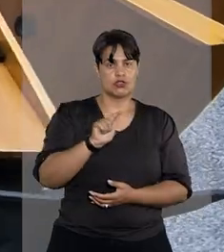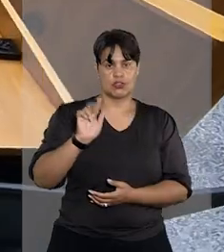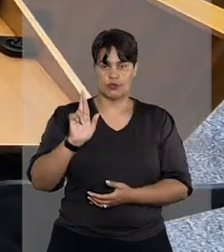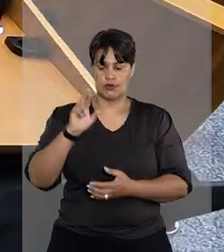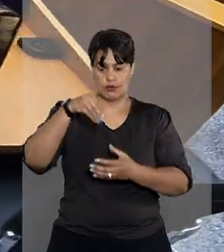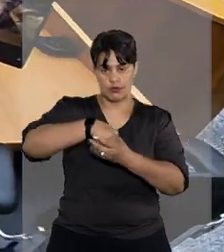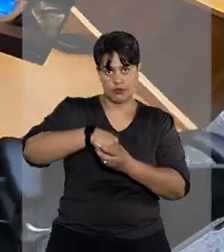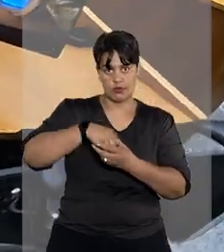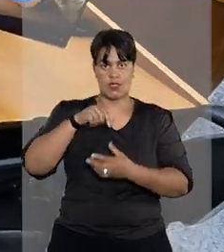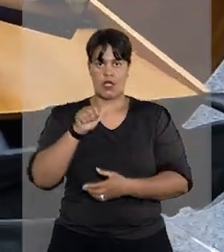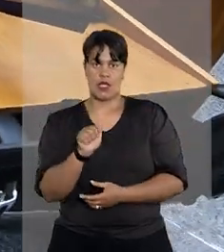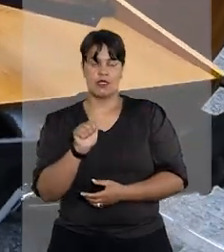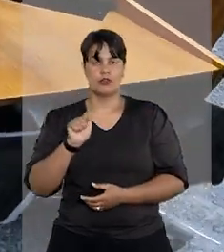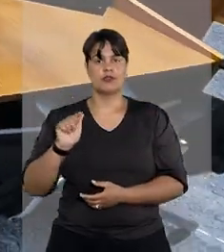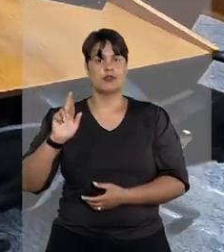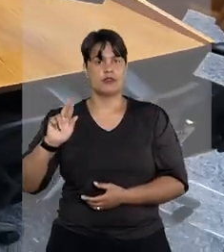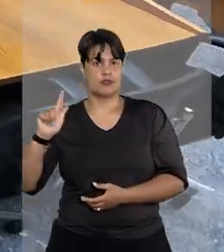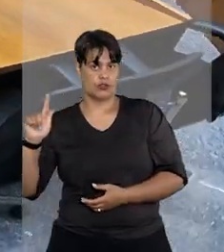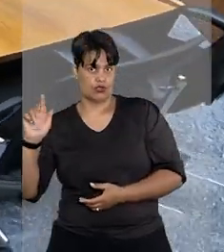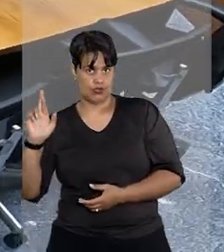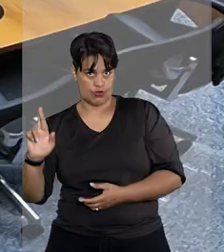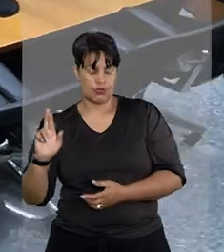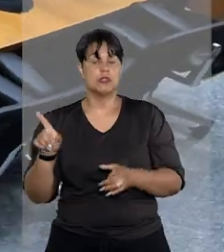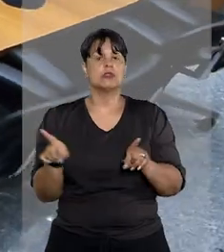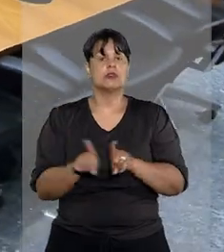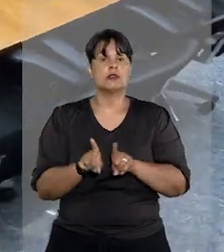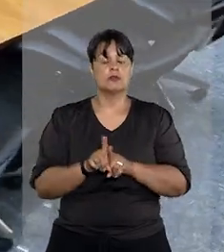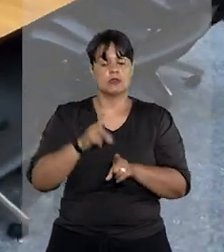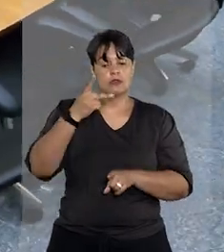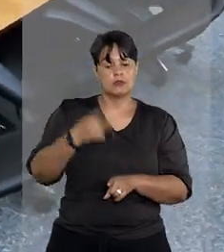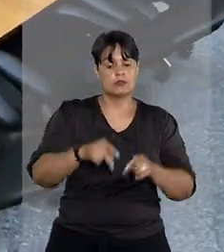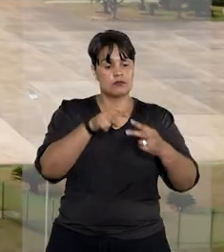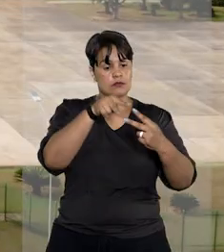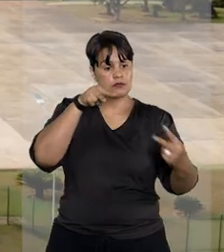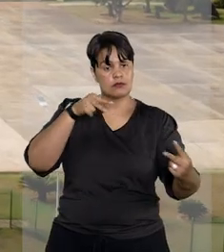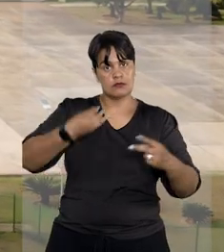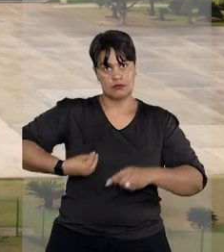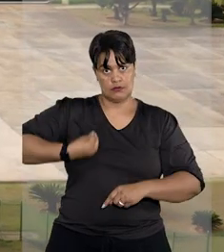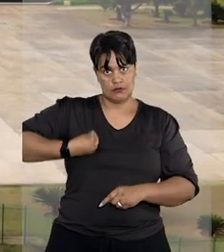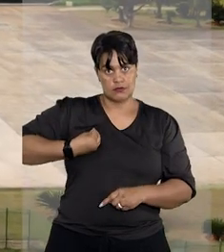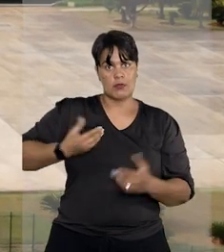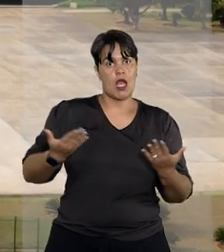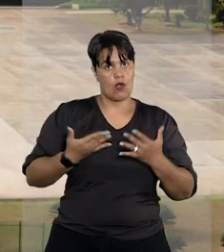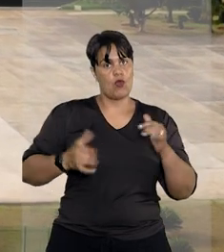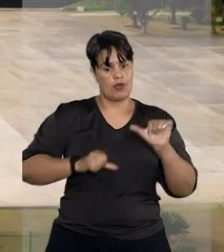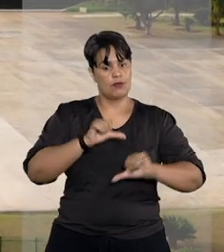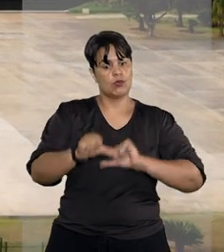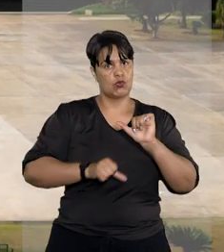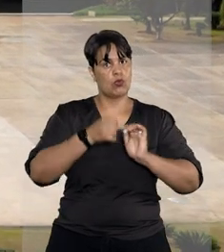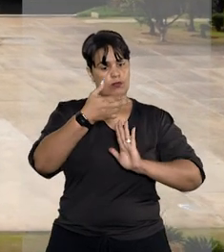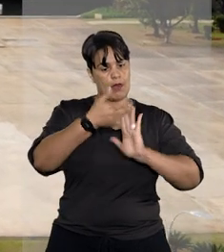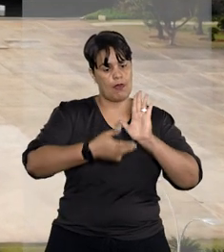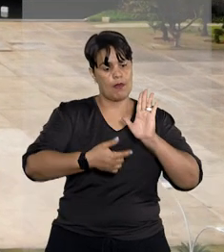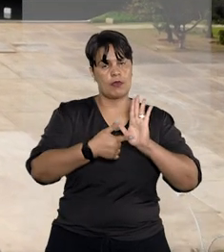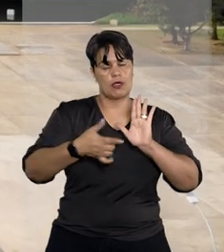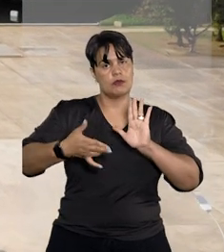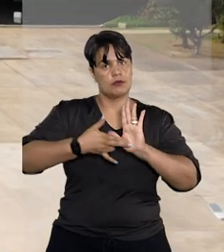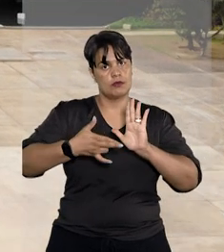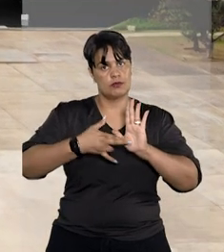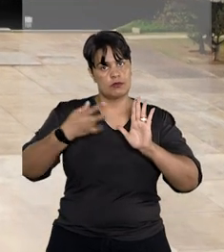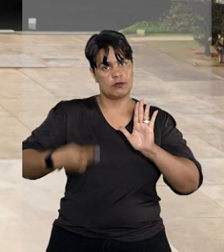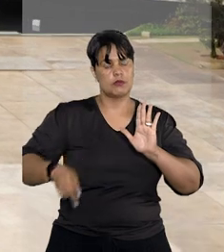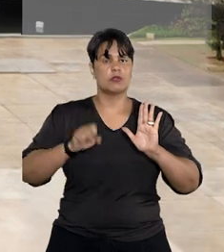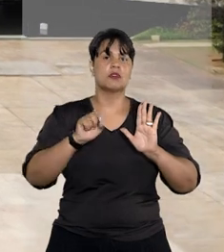agravos regimentais, tanto nas sessões presenciais como nas virtuais, ganharam nova redação no Regimento Interno do Superior